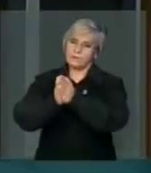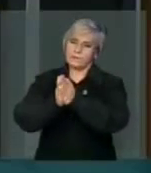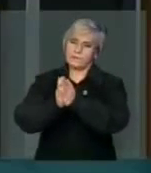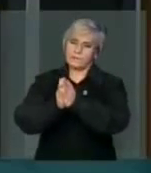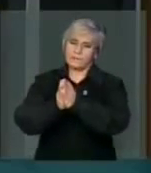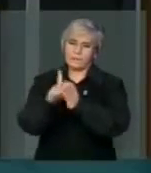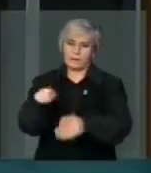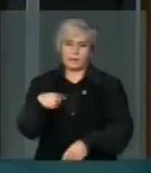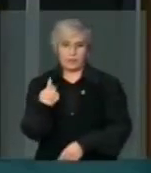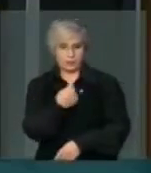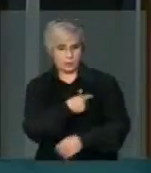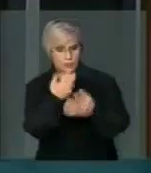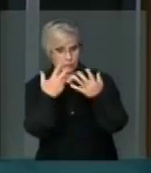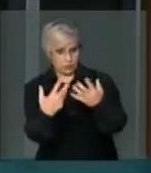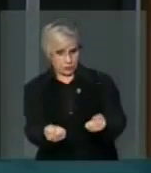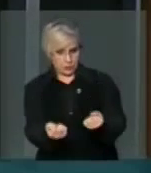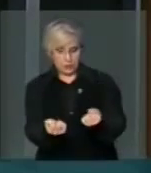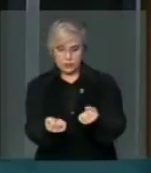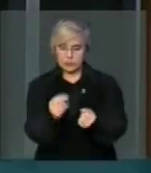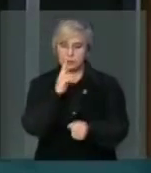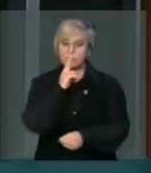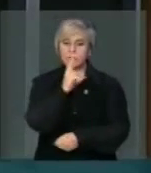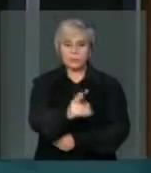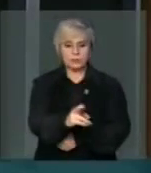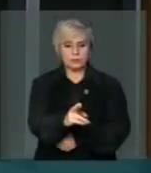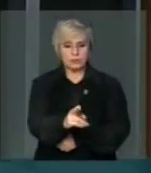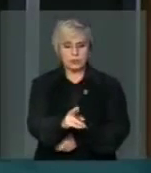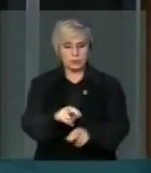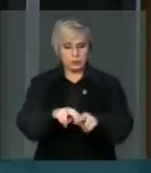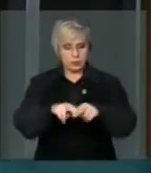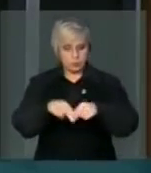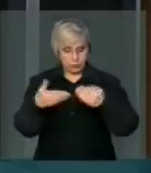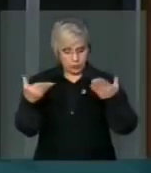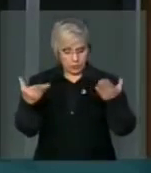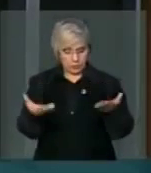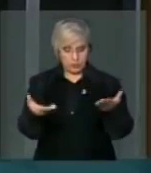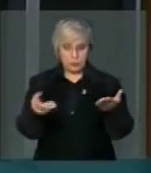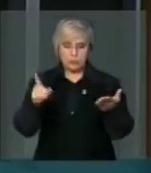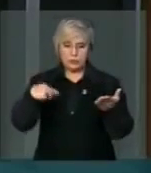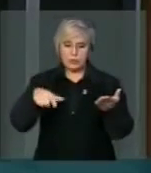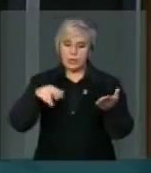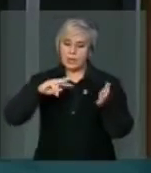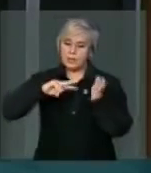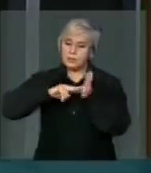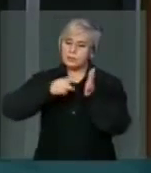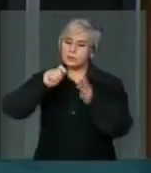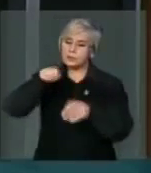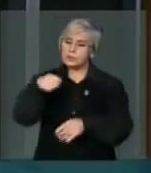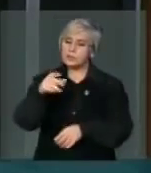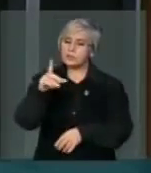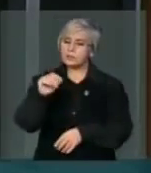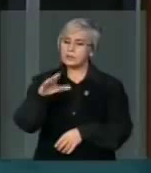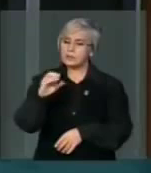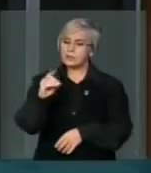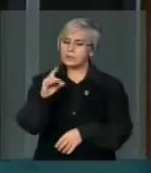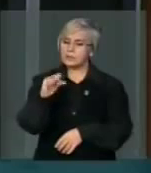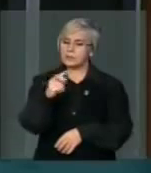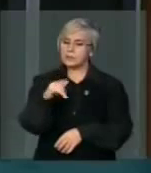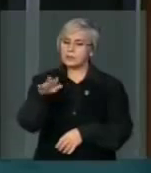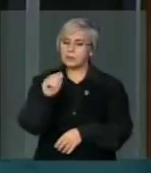é que a gente aceite o resultado, porque isso é da democracia. Isso é da liberdade.